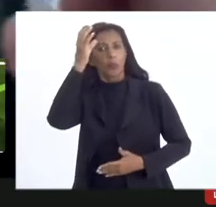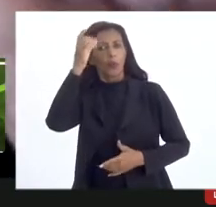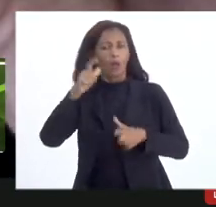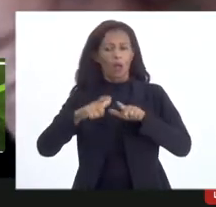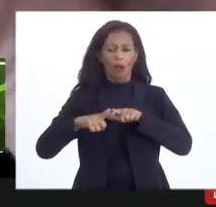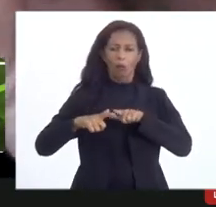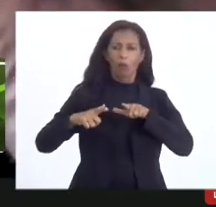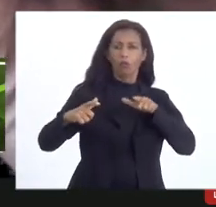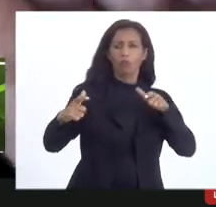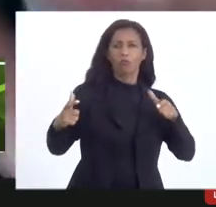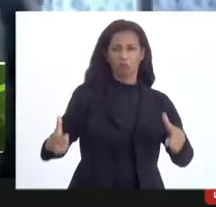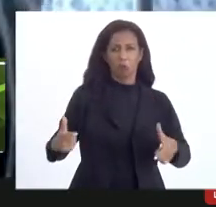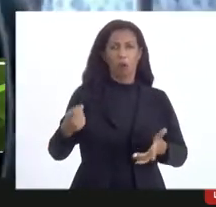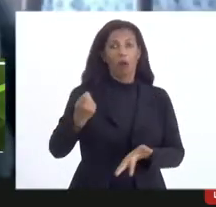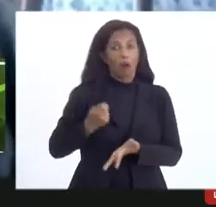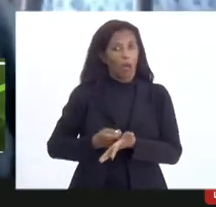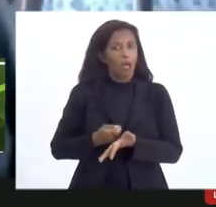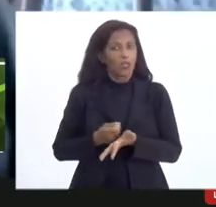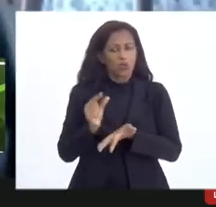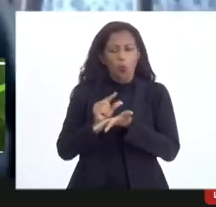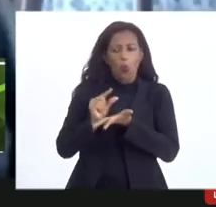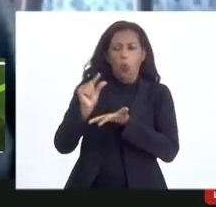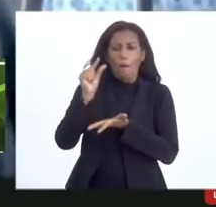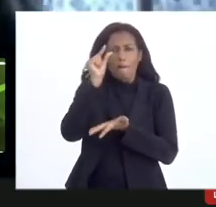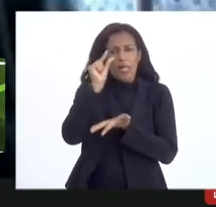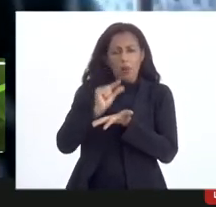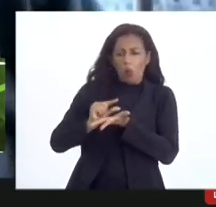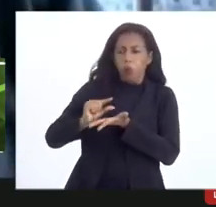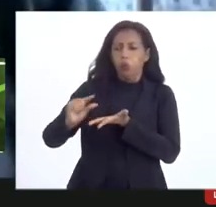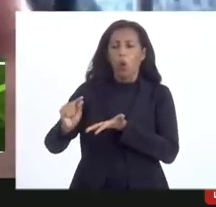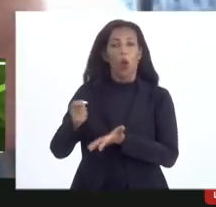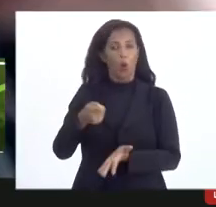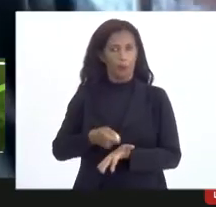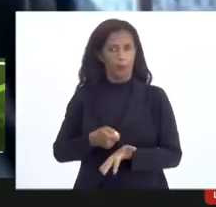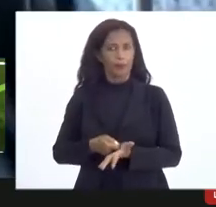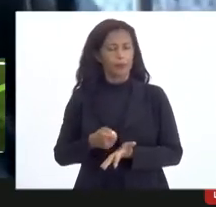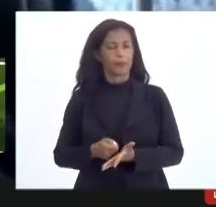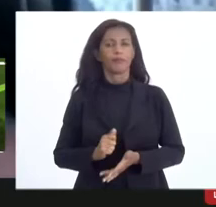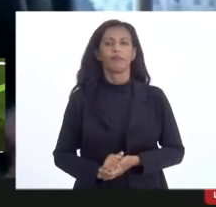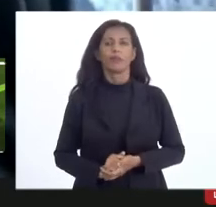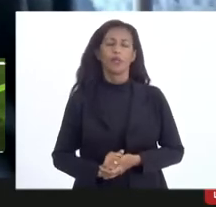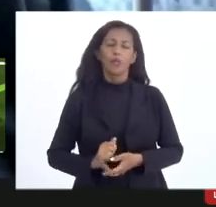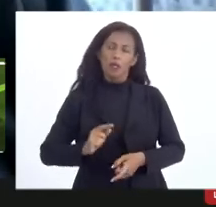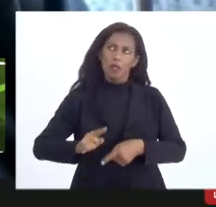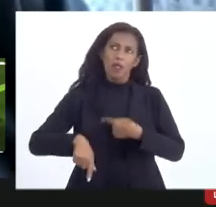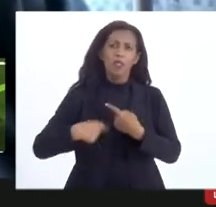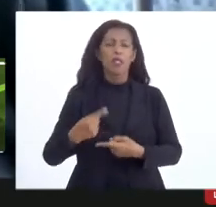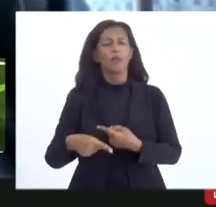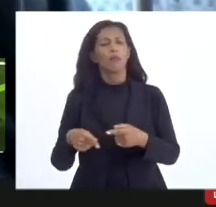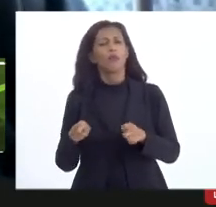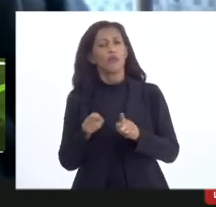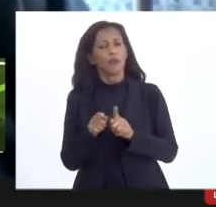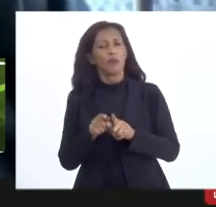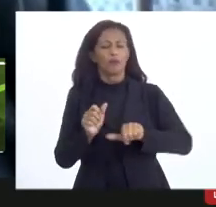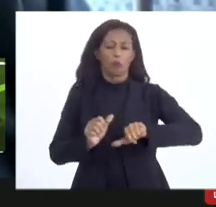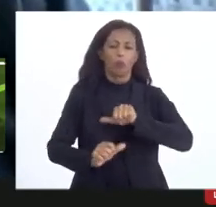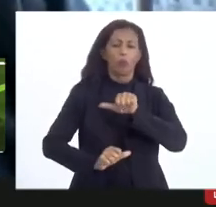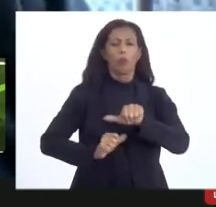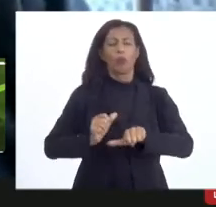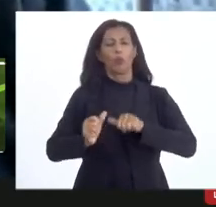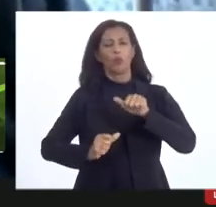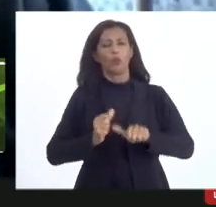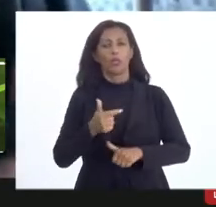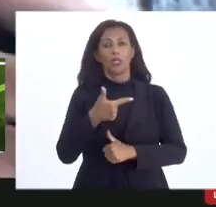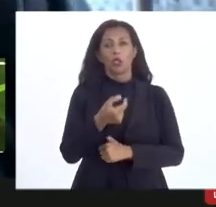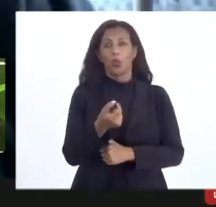desburocratizou e garantiu um orçamento mínimo obrigatório. Bom, depois isso foi também atualizado em